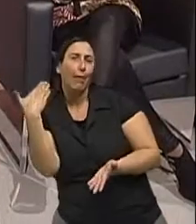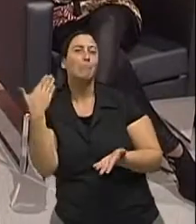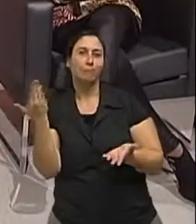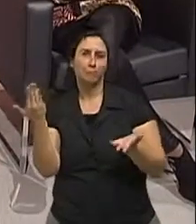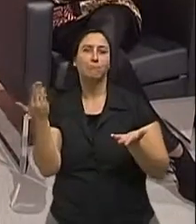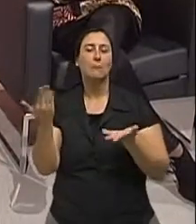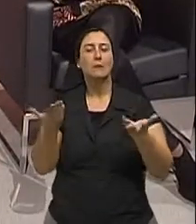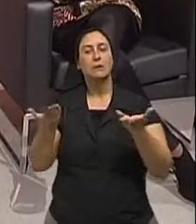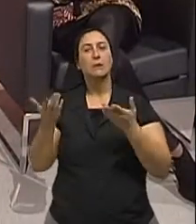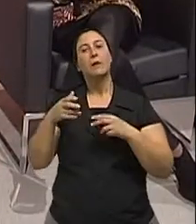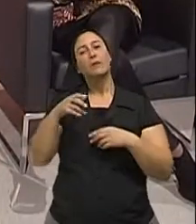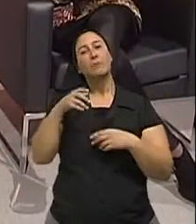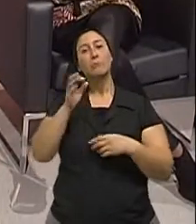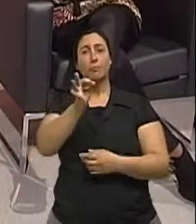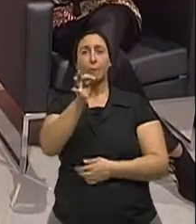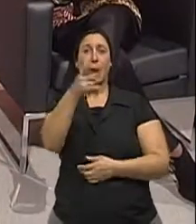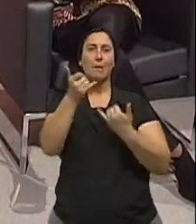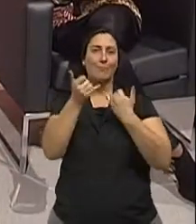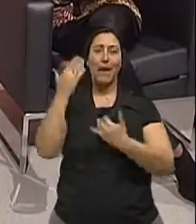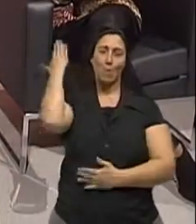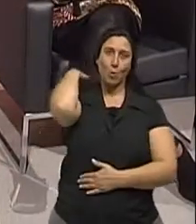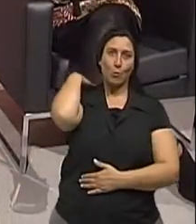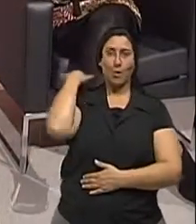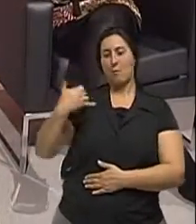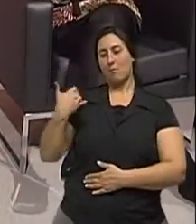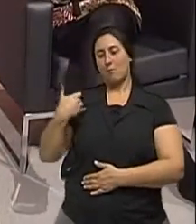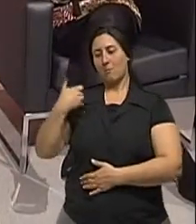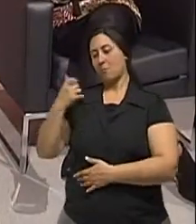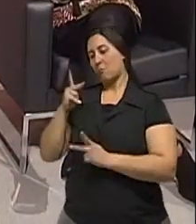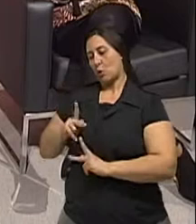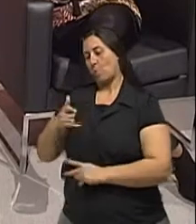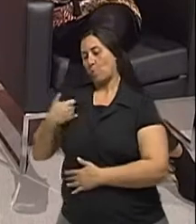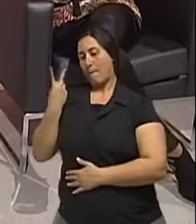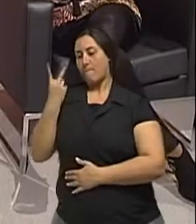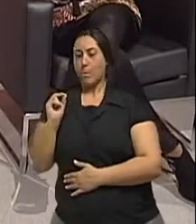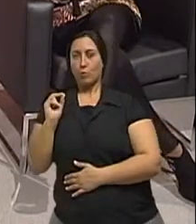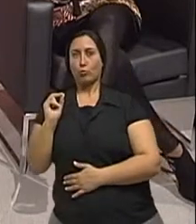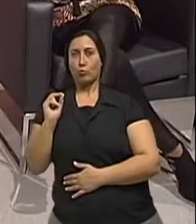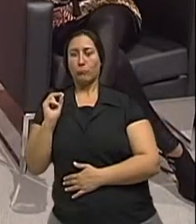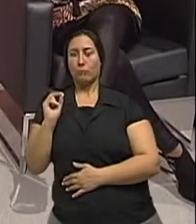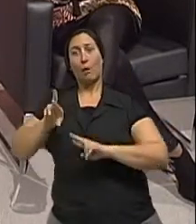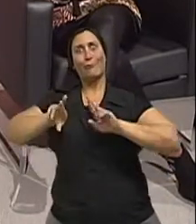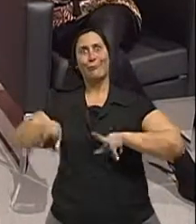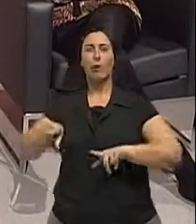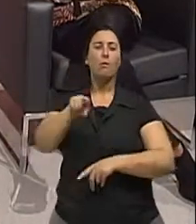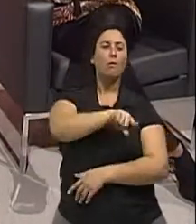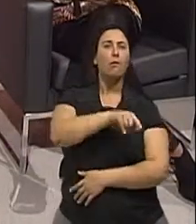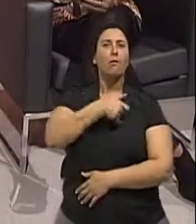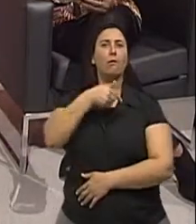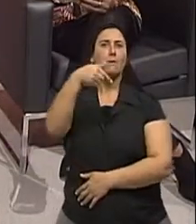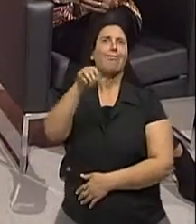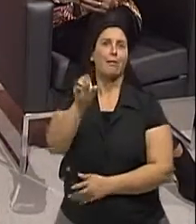a gente sabe que pneumonia em uma pessoa de 20 anos é completamente diferente do que pneumonia em uma de 65, 70, 75 anos. Exatamente.